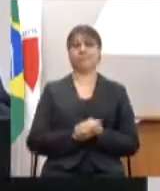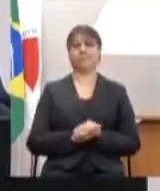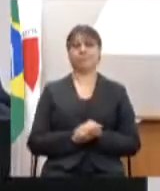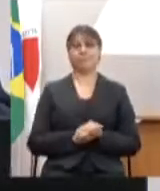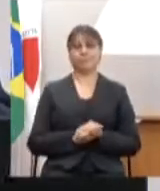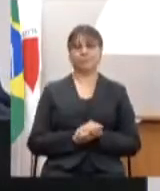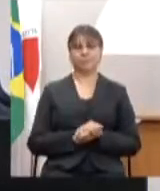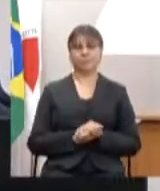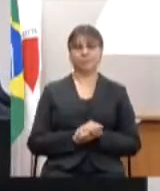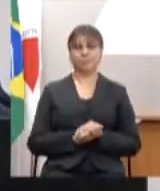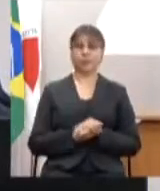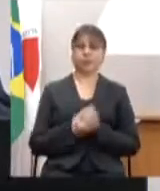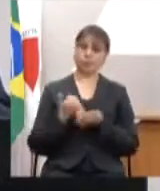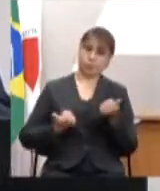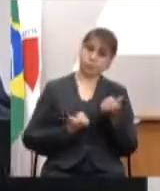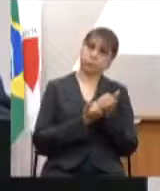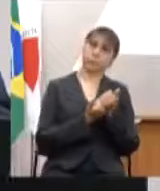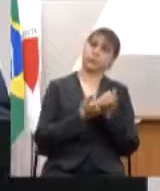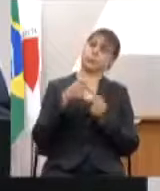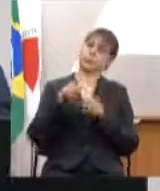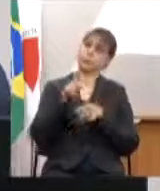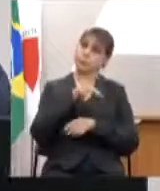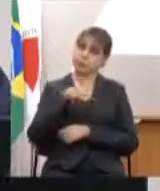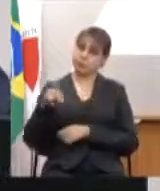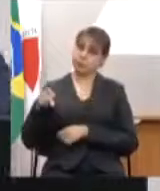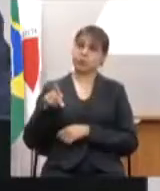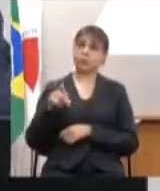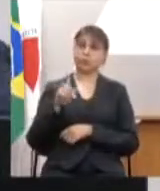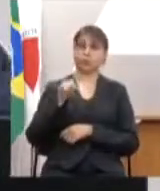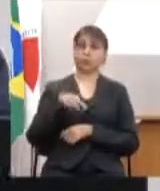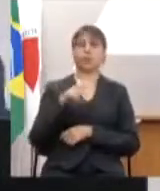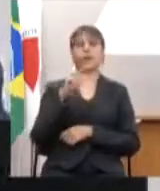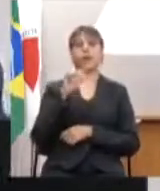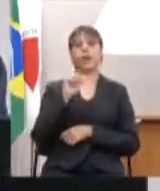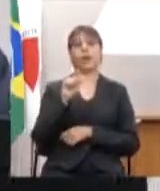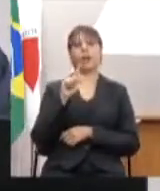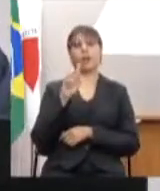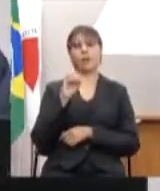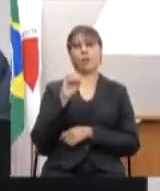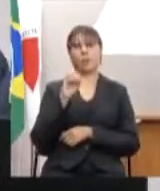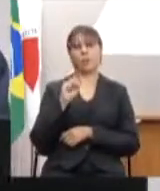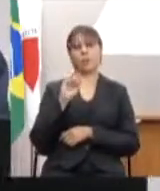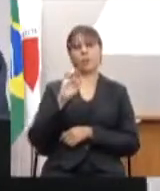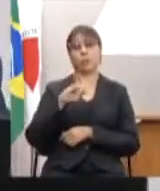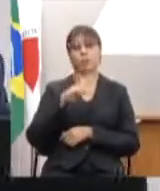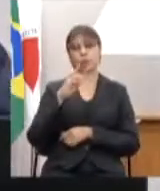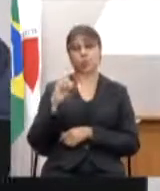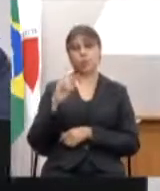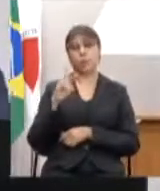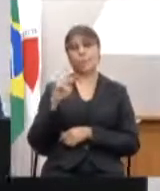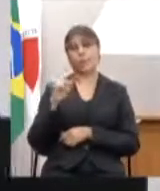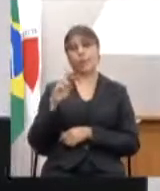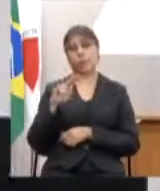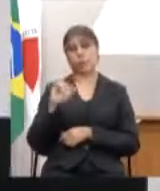Através do apoio do senhor presidente, da Casa Agostinho Patruz, através da consultoria dessa Casa,